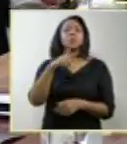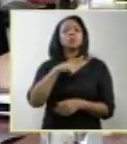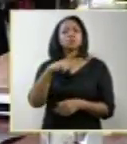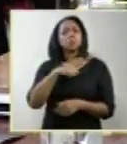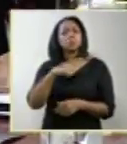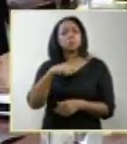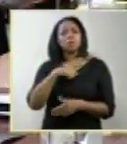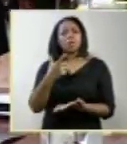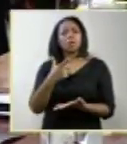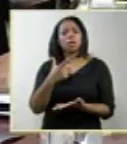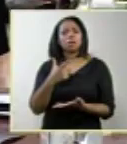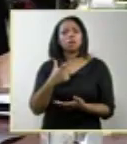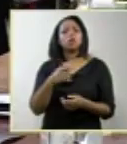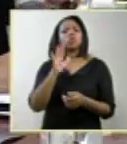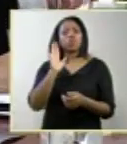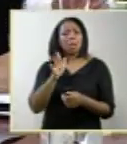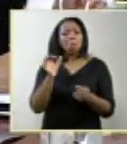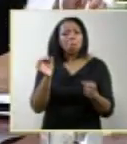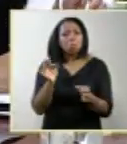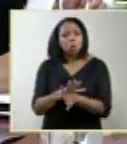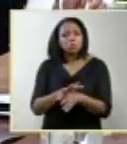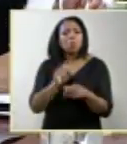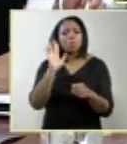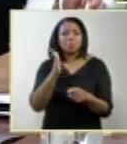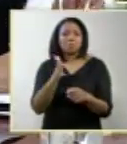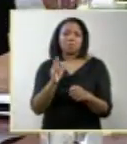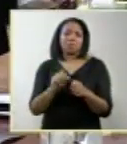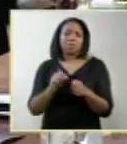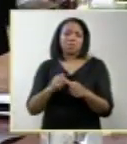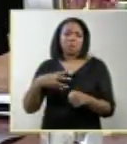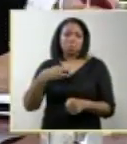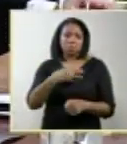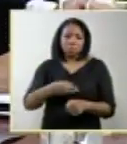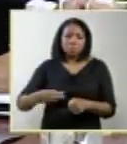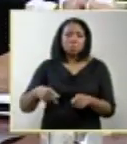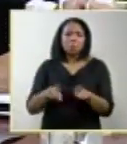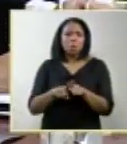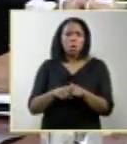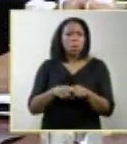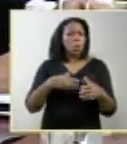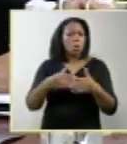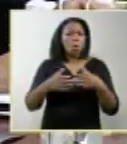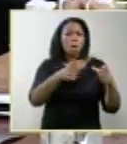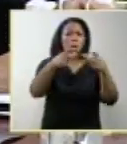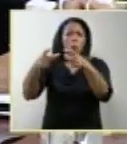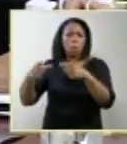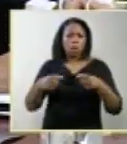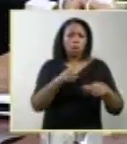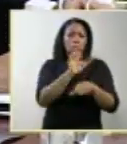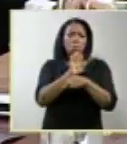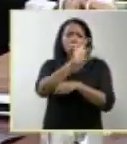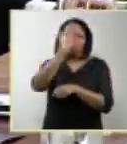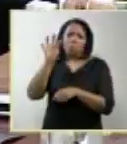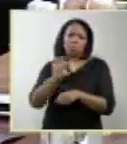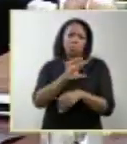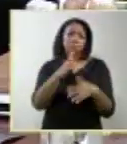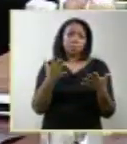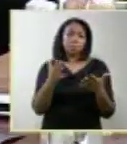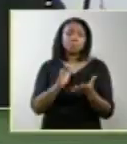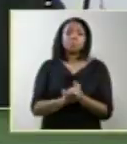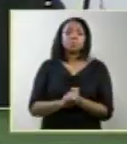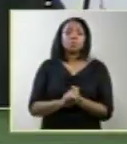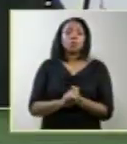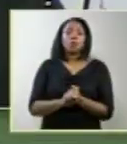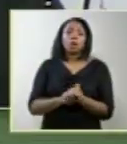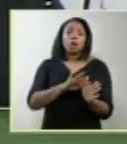e está aparelhado para fazer esse diagnóstico em todas as localidades de nosso país. Em ambos